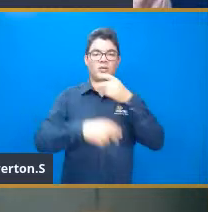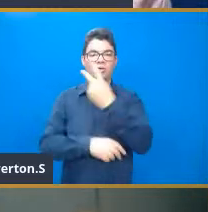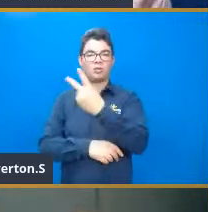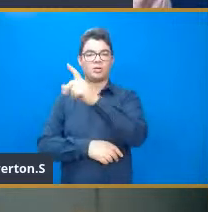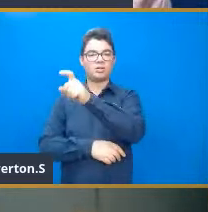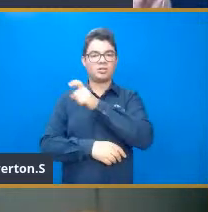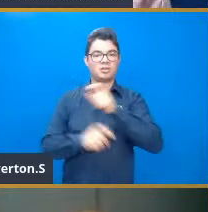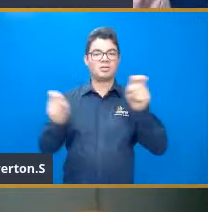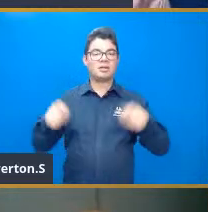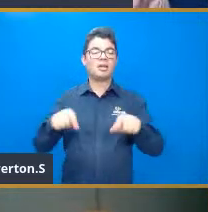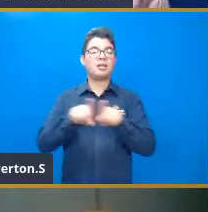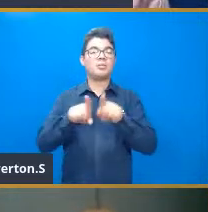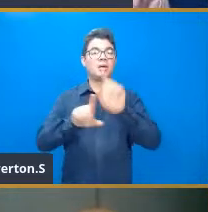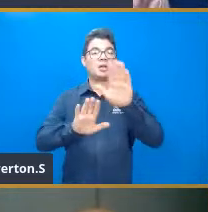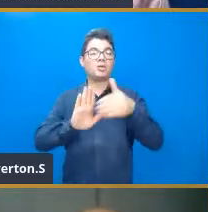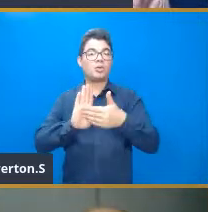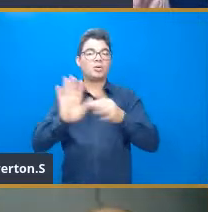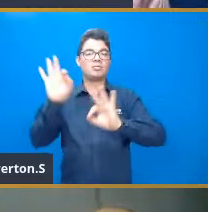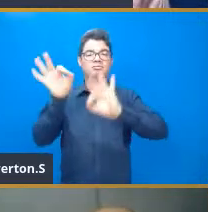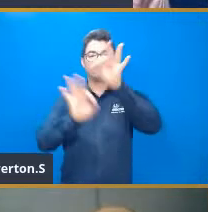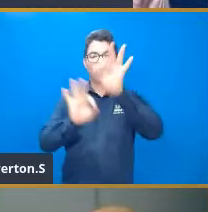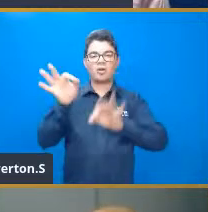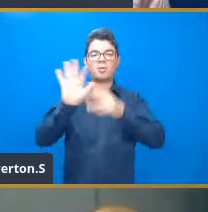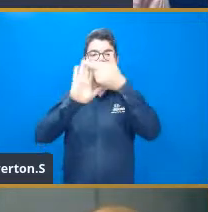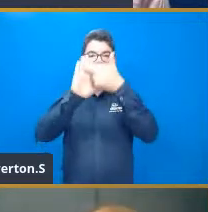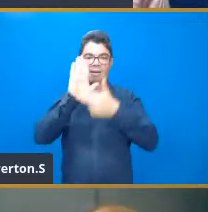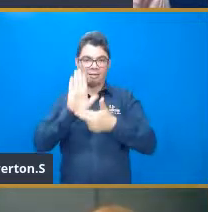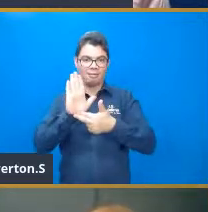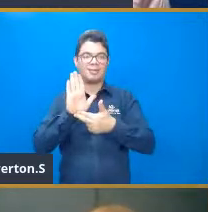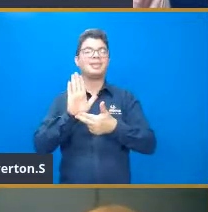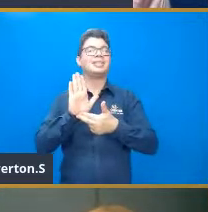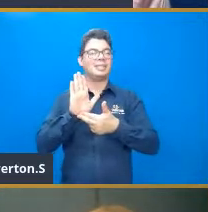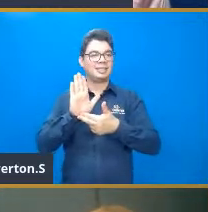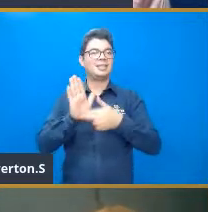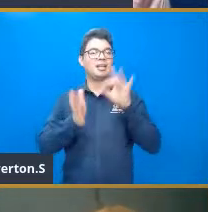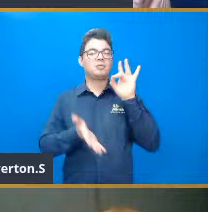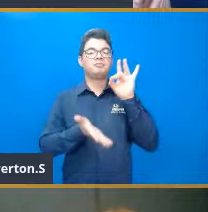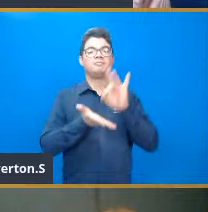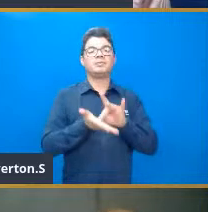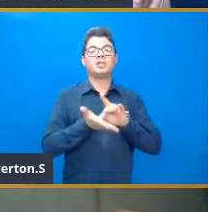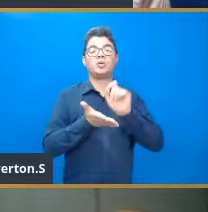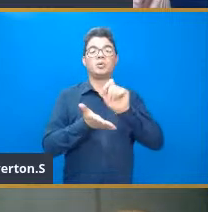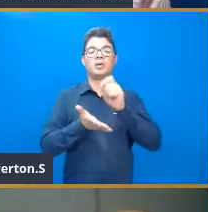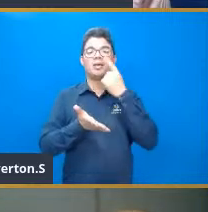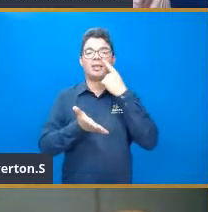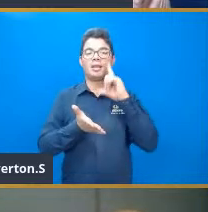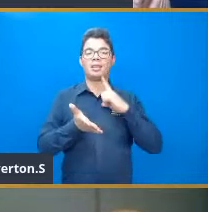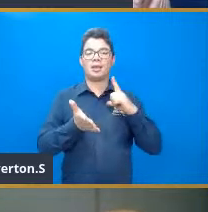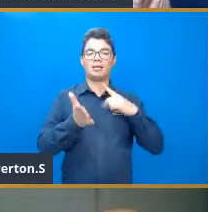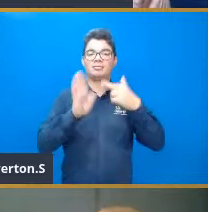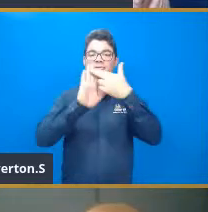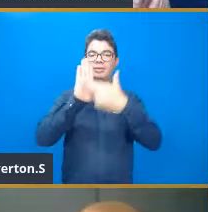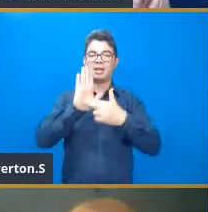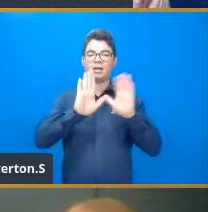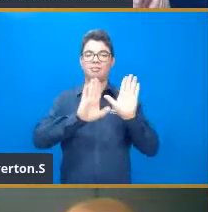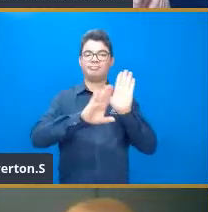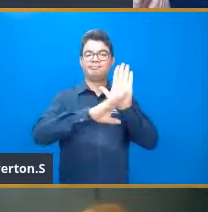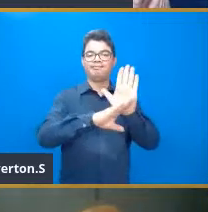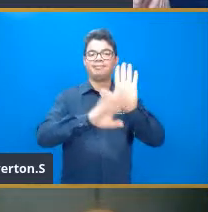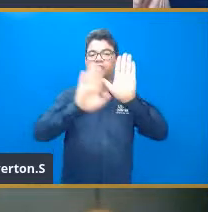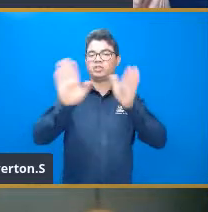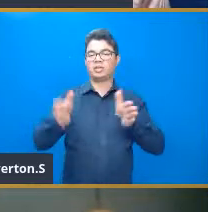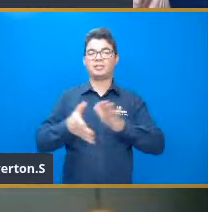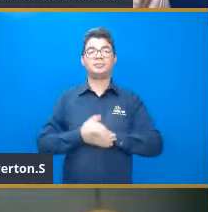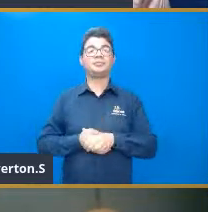acontece? Todas as fórmulas, elas são originárias da definição, então, elas vêm ali da definição,